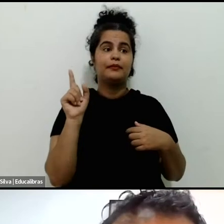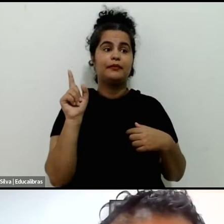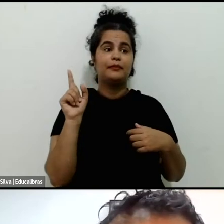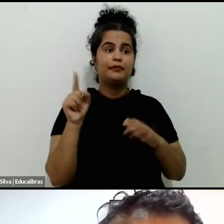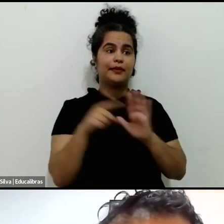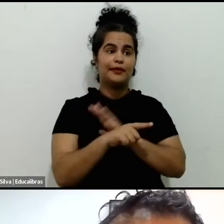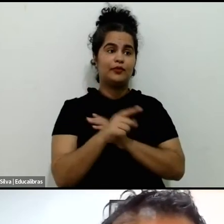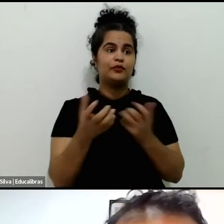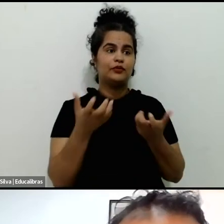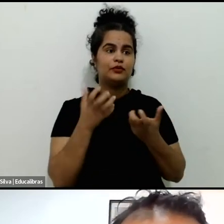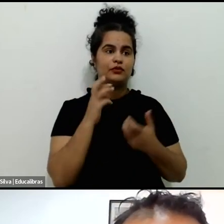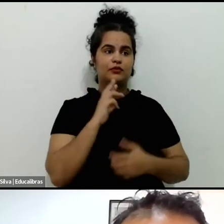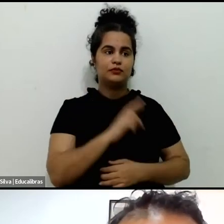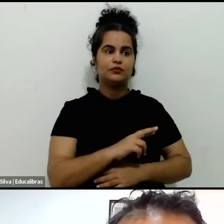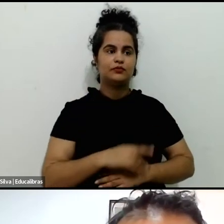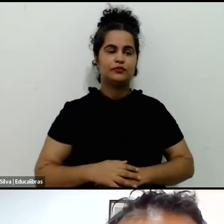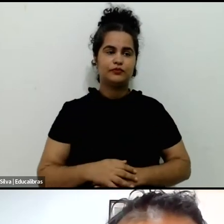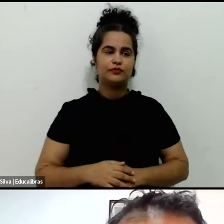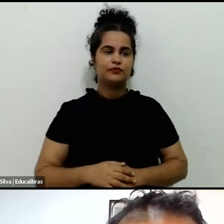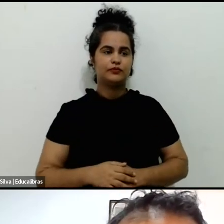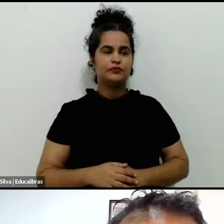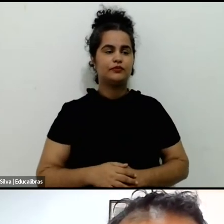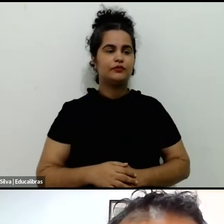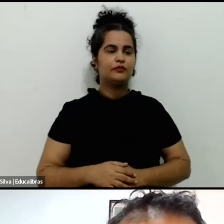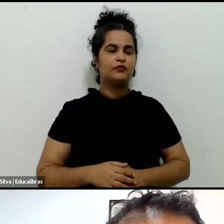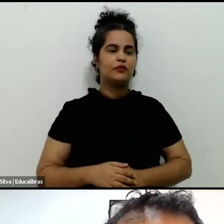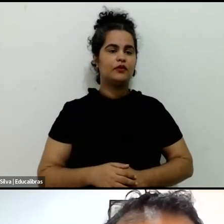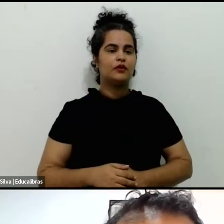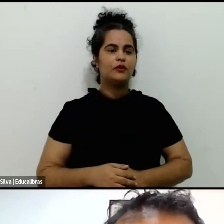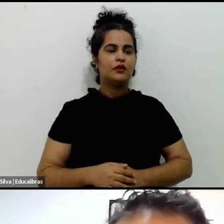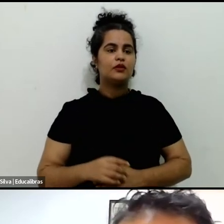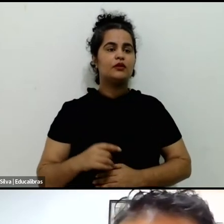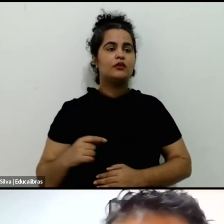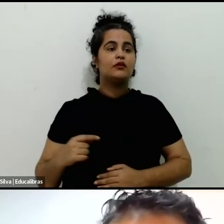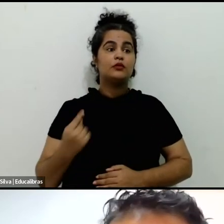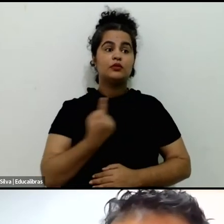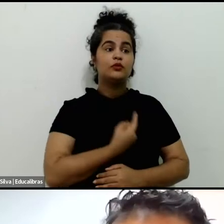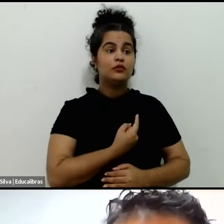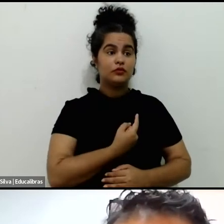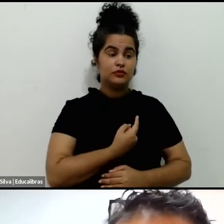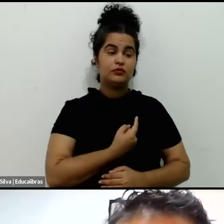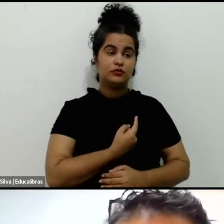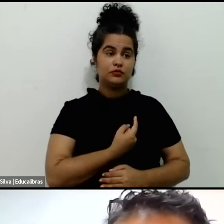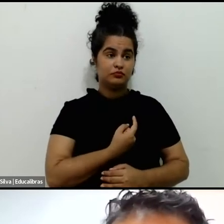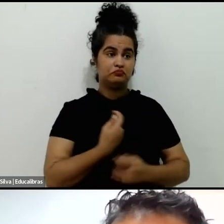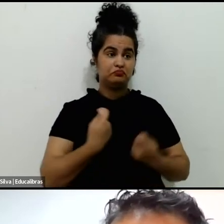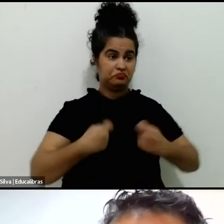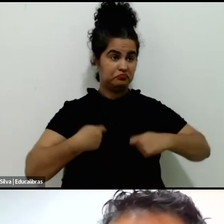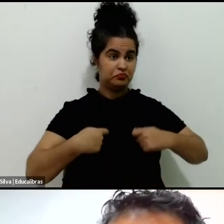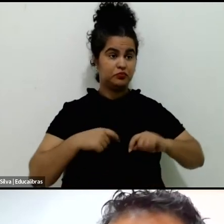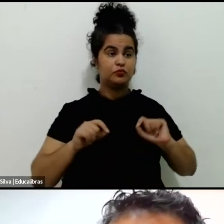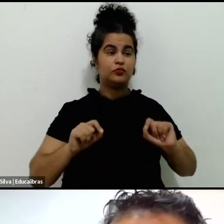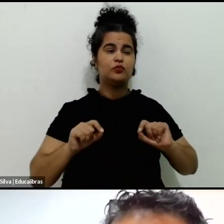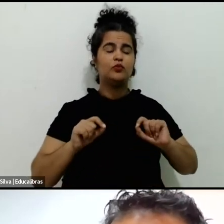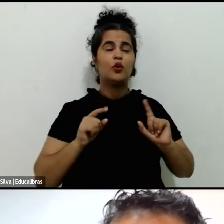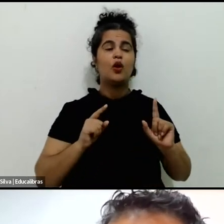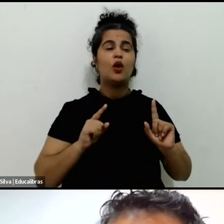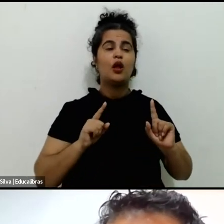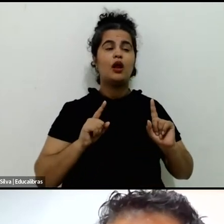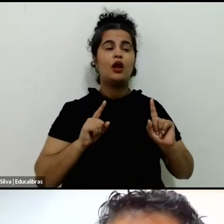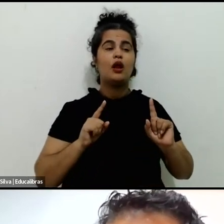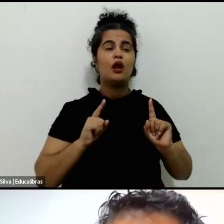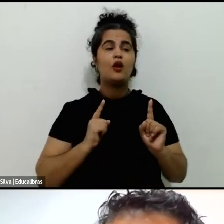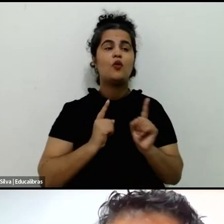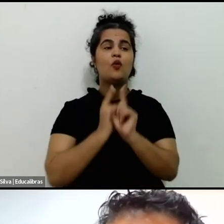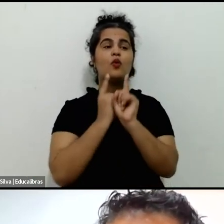minha opinião é que nós temos que encontrar a maneira que nós temos comuns interesses across the